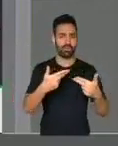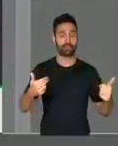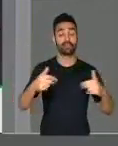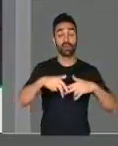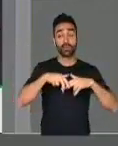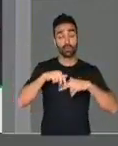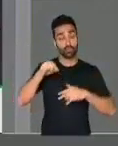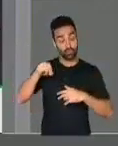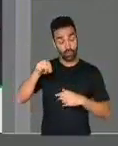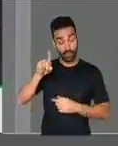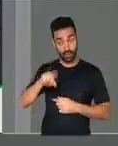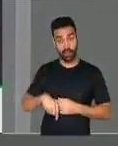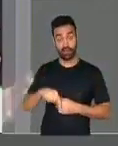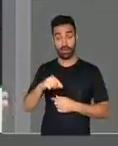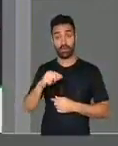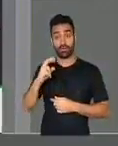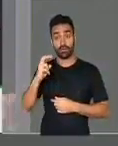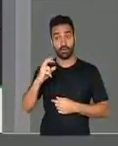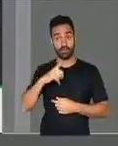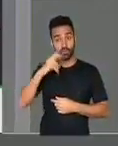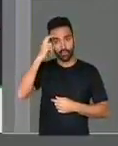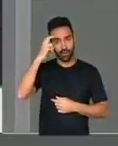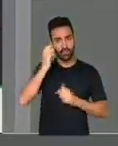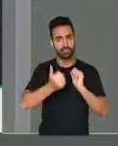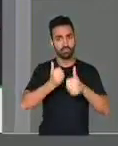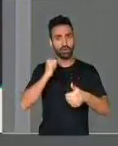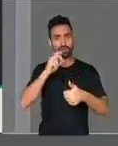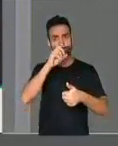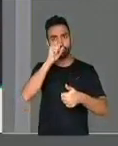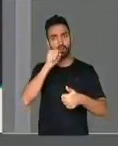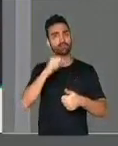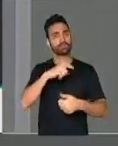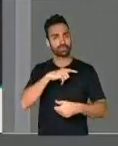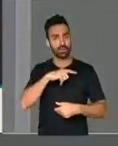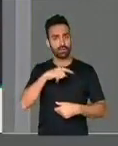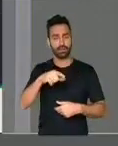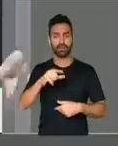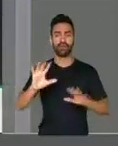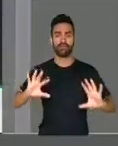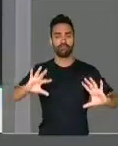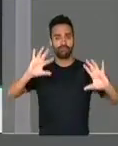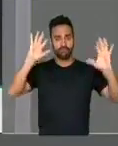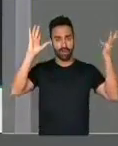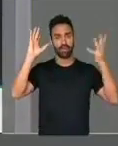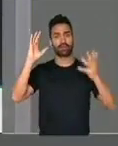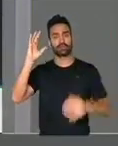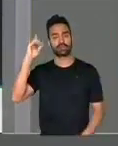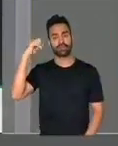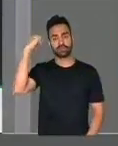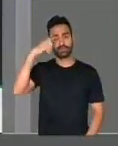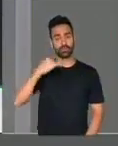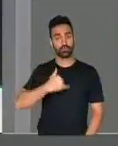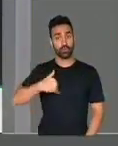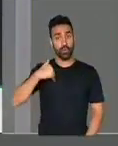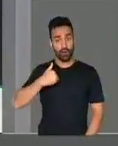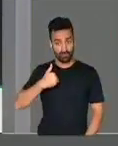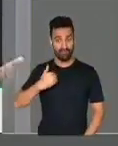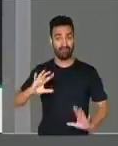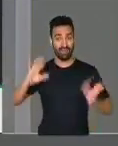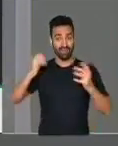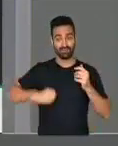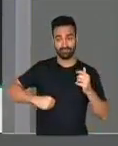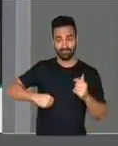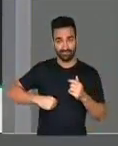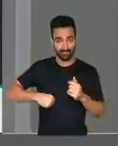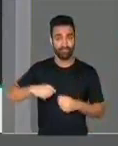uma atividade cultural e esportiva muito forte, um dos grandes São Joões do interior da Bahia.